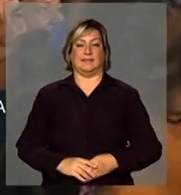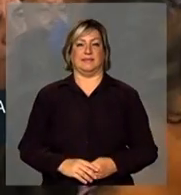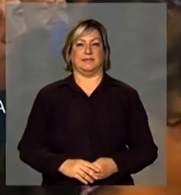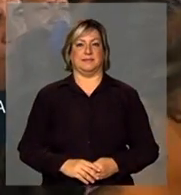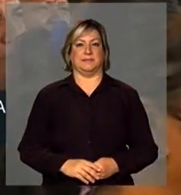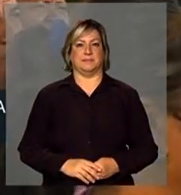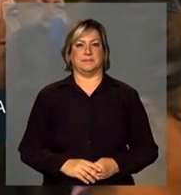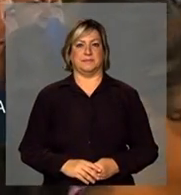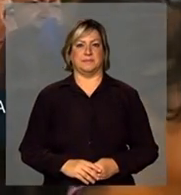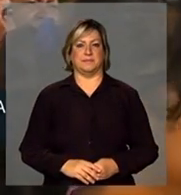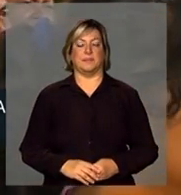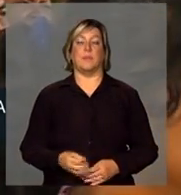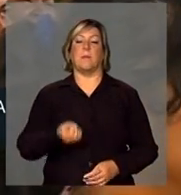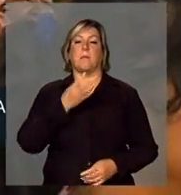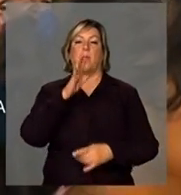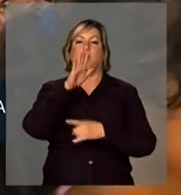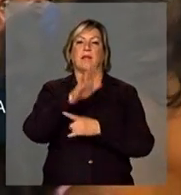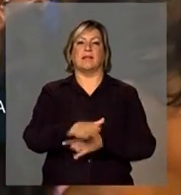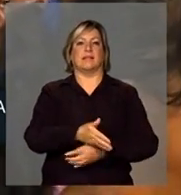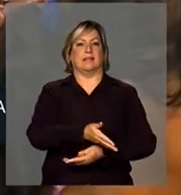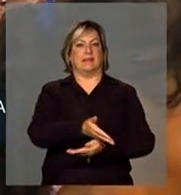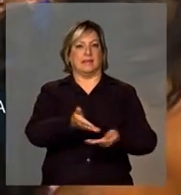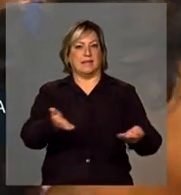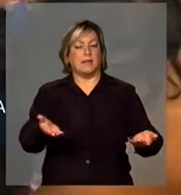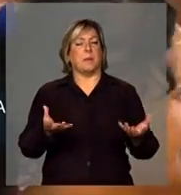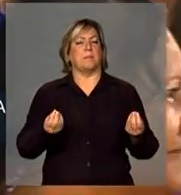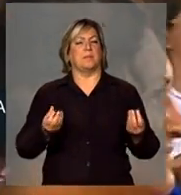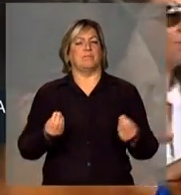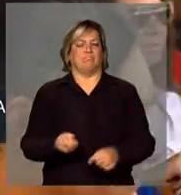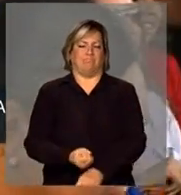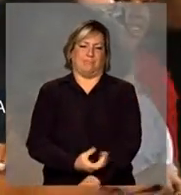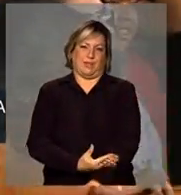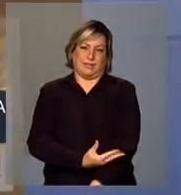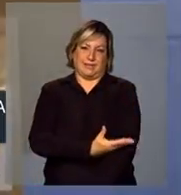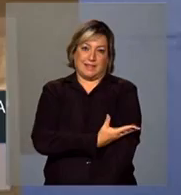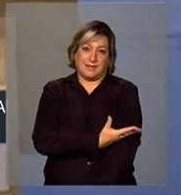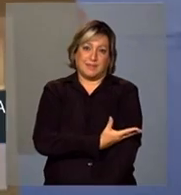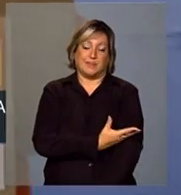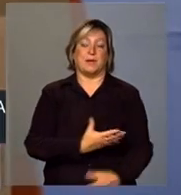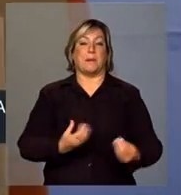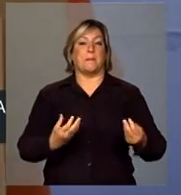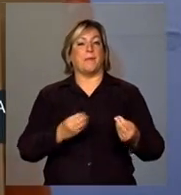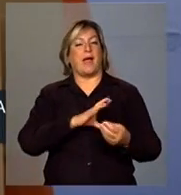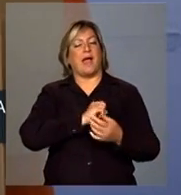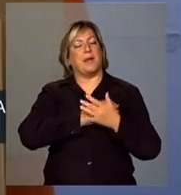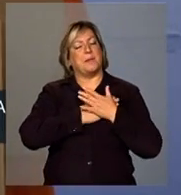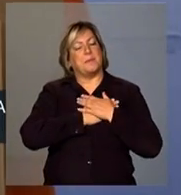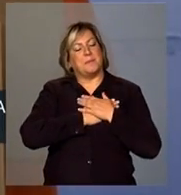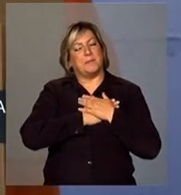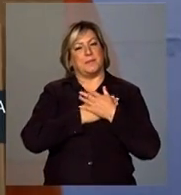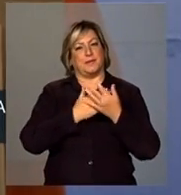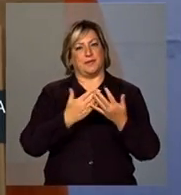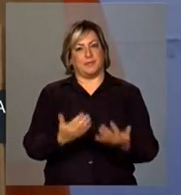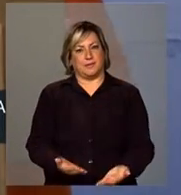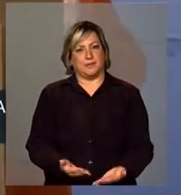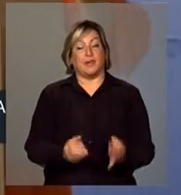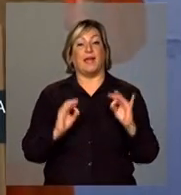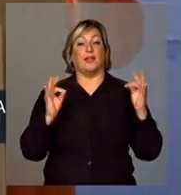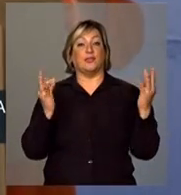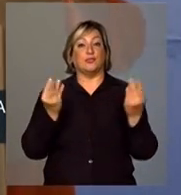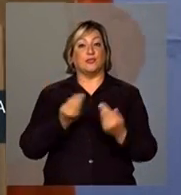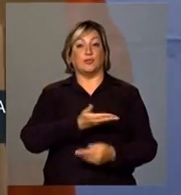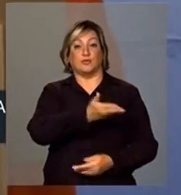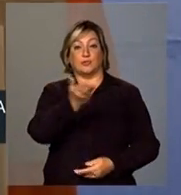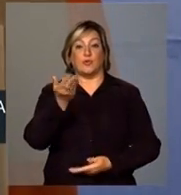Um boa tarde muito emocionado, muito amoroso a todos